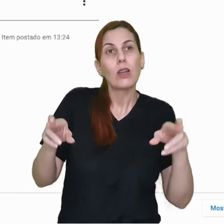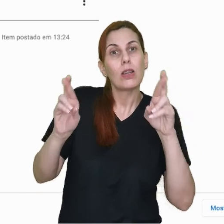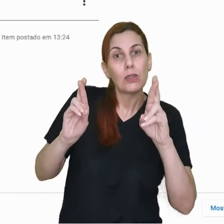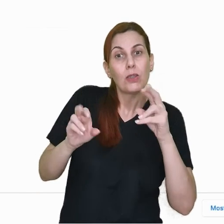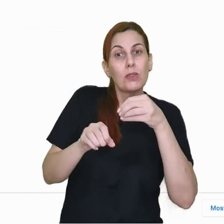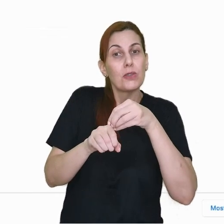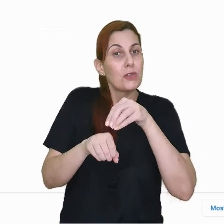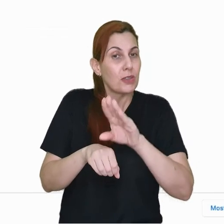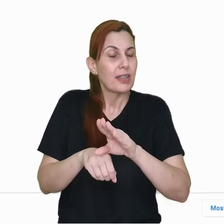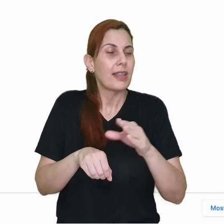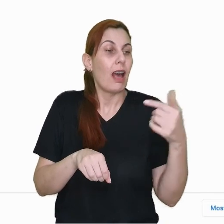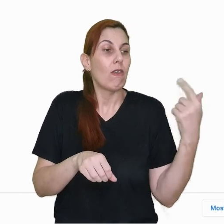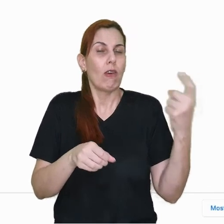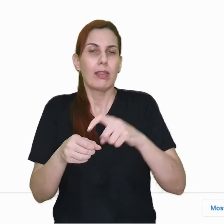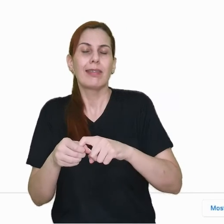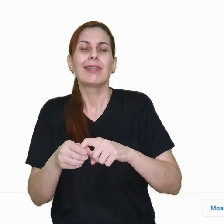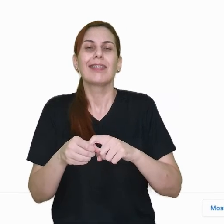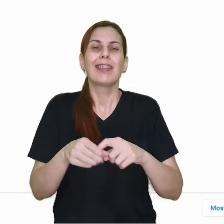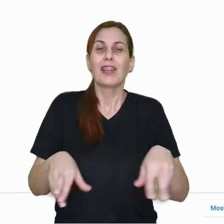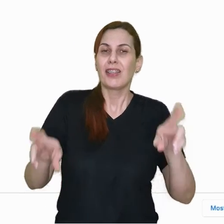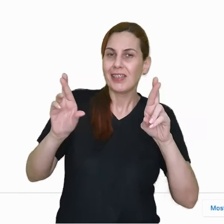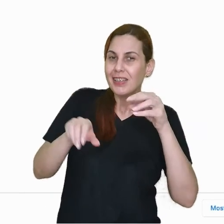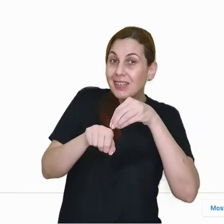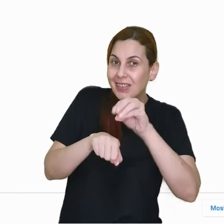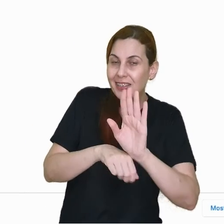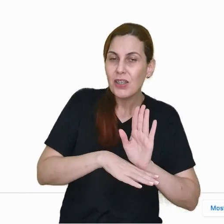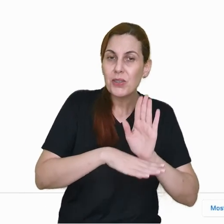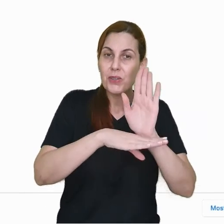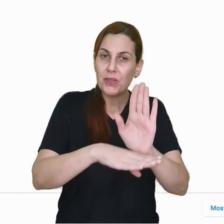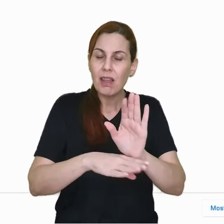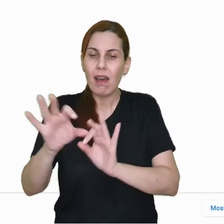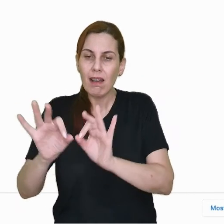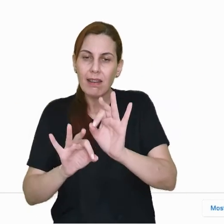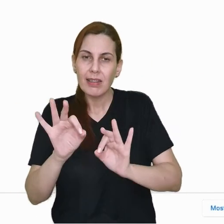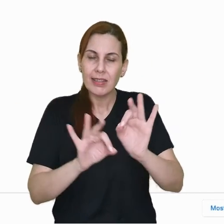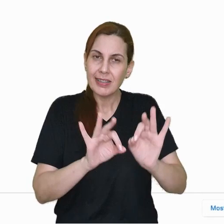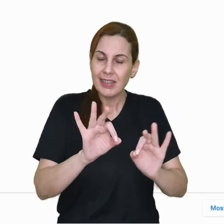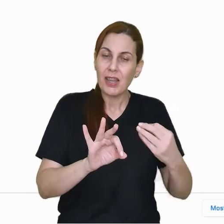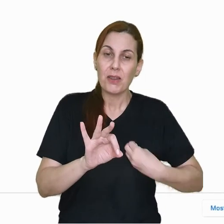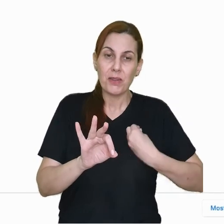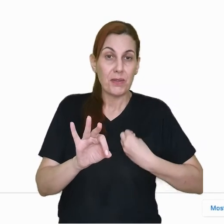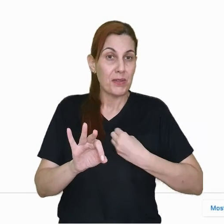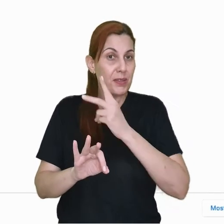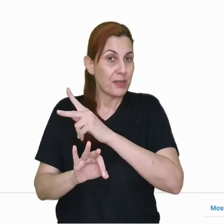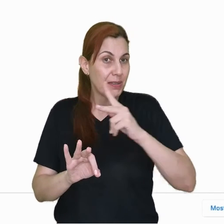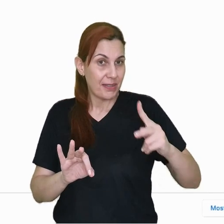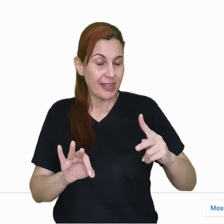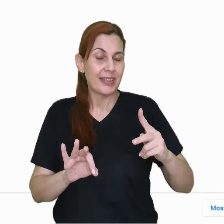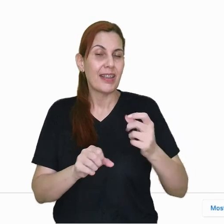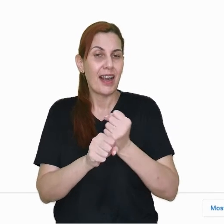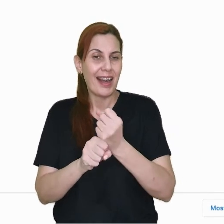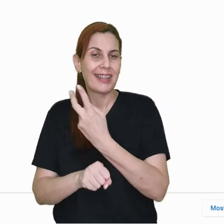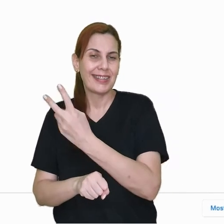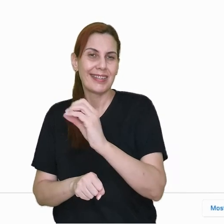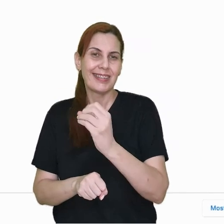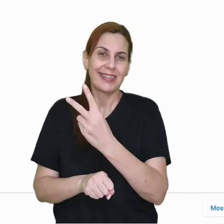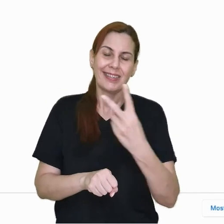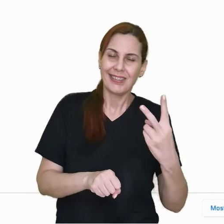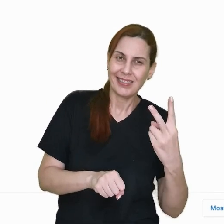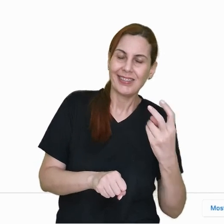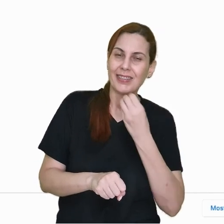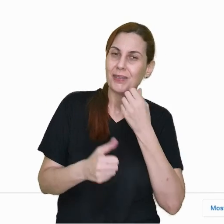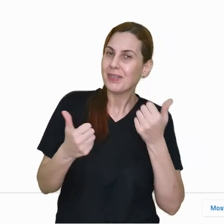deixa eu voltar lá pra minha turma, espero que essa dica te ajude aí nessa organização da sua vida de professor, né, do ano de